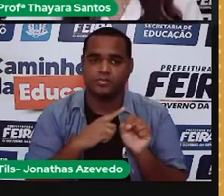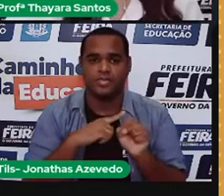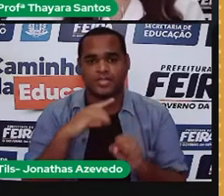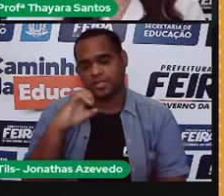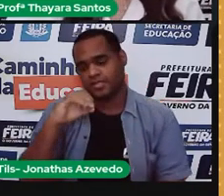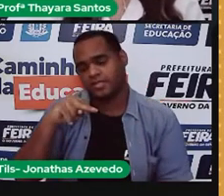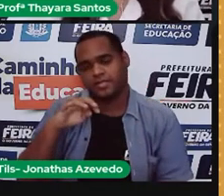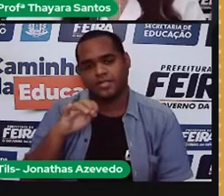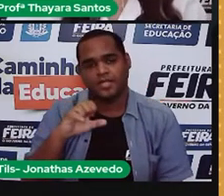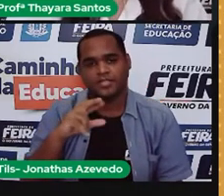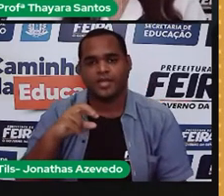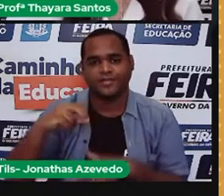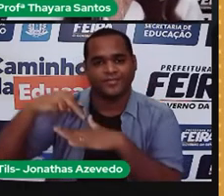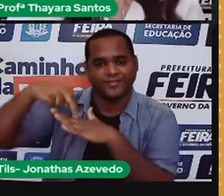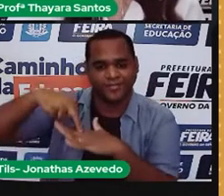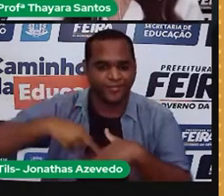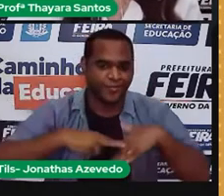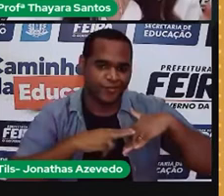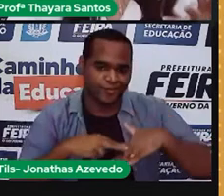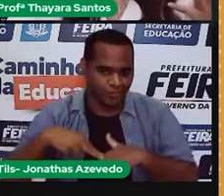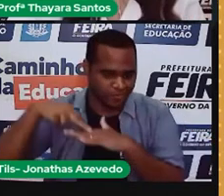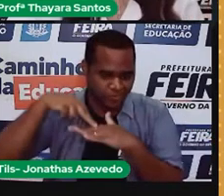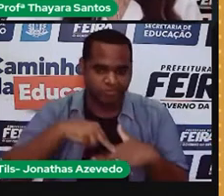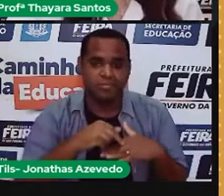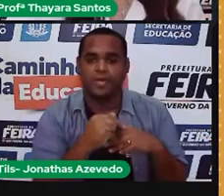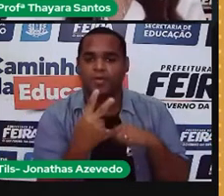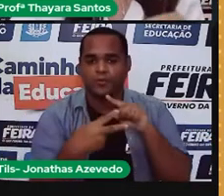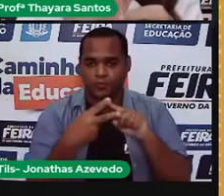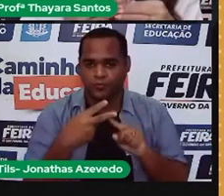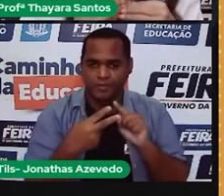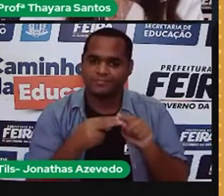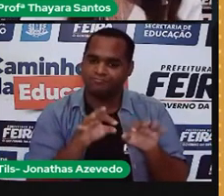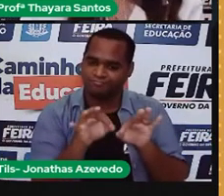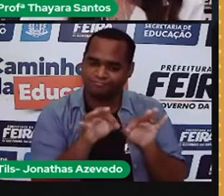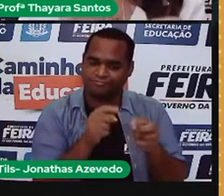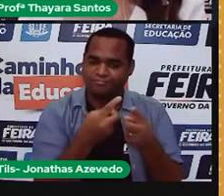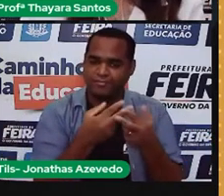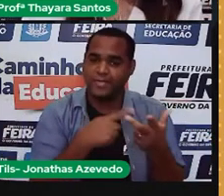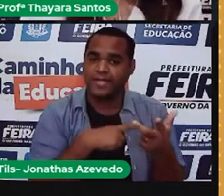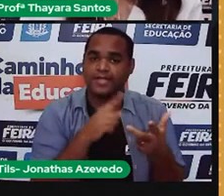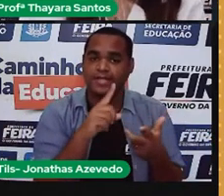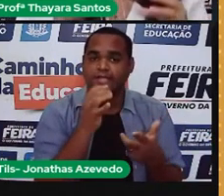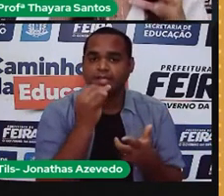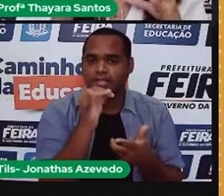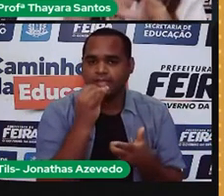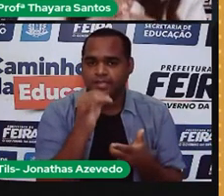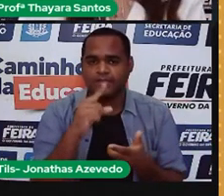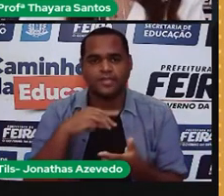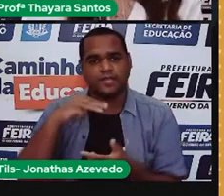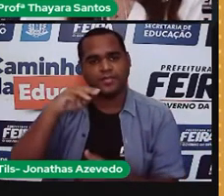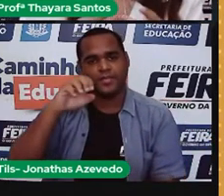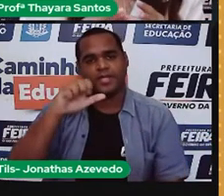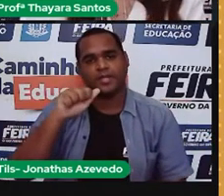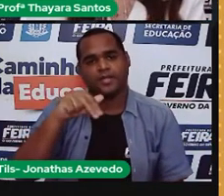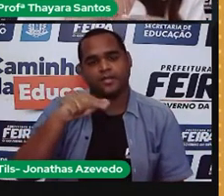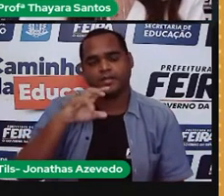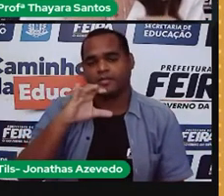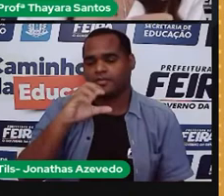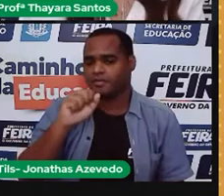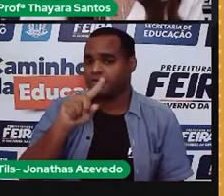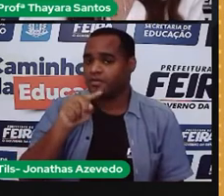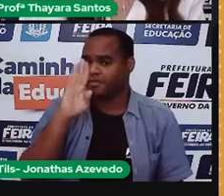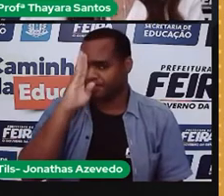como a energia potencial, são dois exemplos de energia mecânica. E o que é importante que vocês lembrem aí, a energia mecânica está